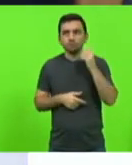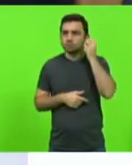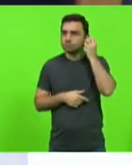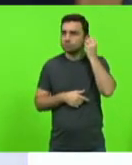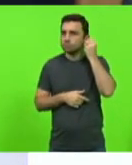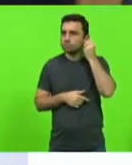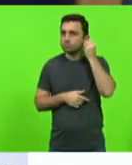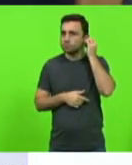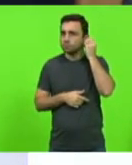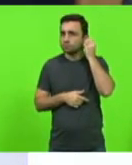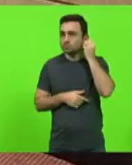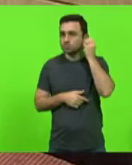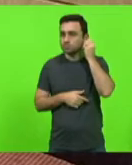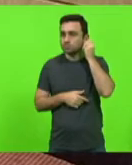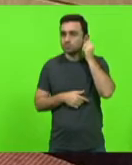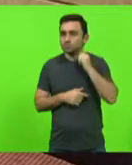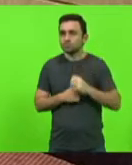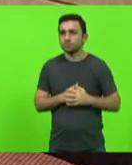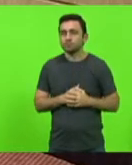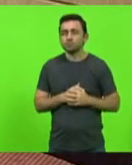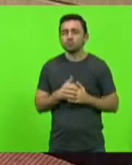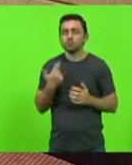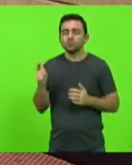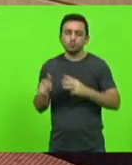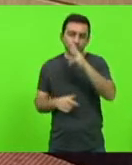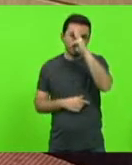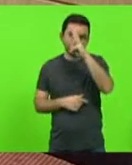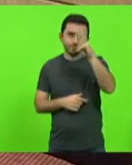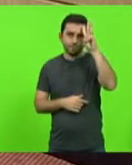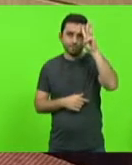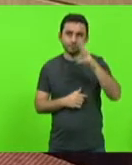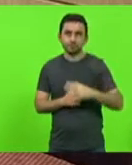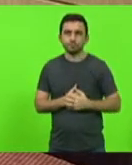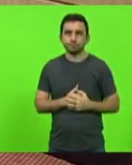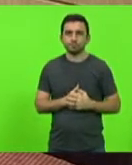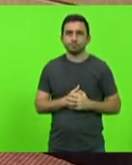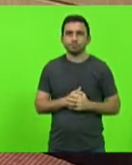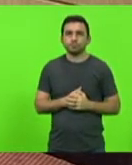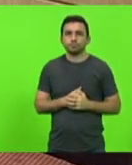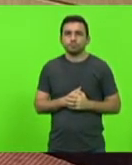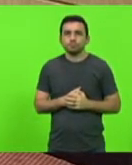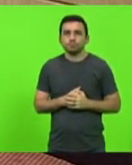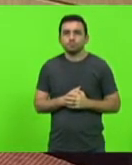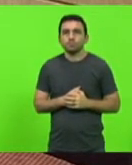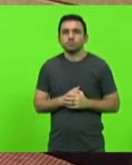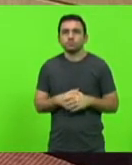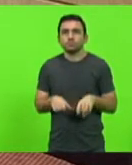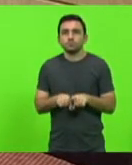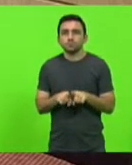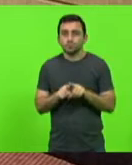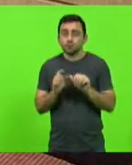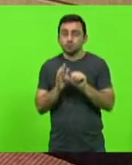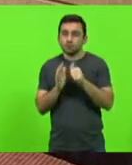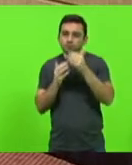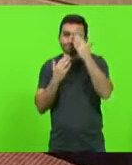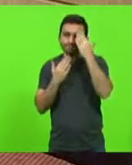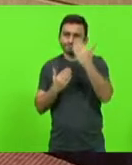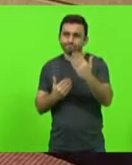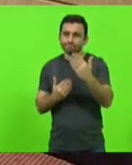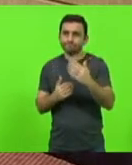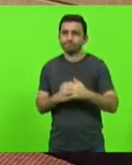A palavra ao deputado Vonney Weber. primeiramente, quero parabenizar o coronel Dionney,